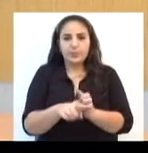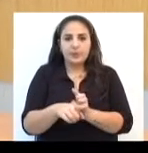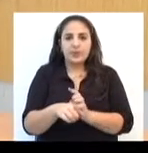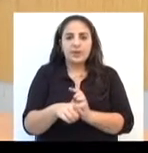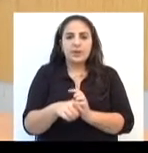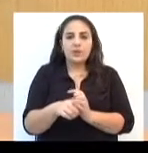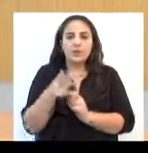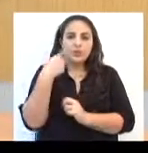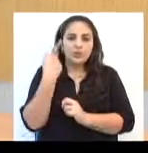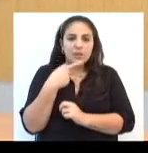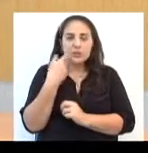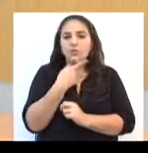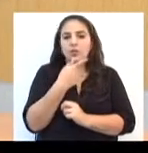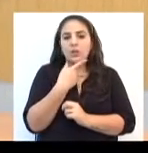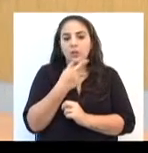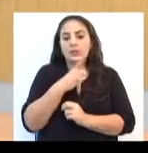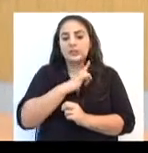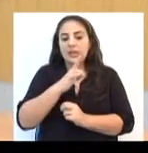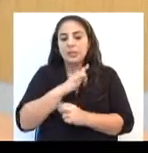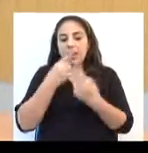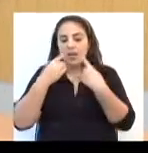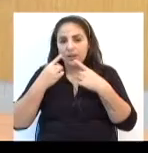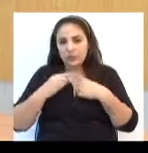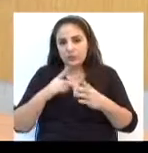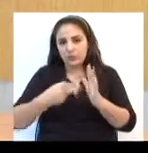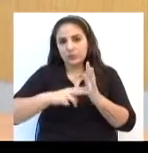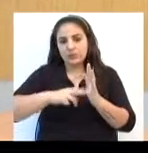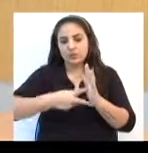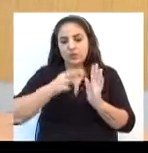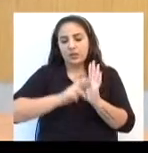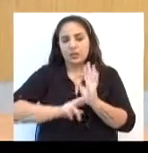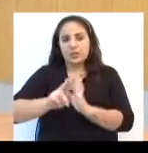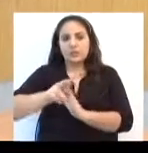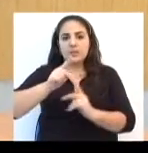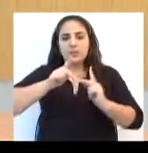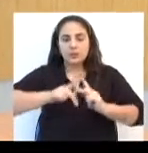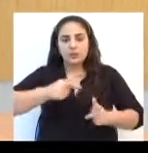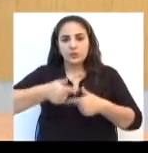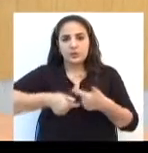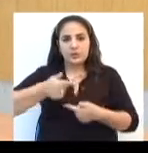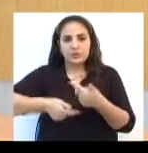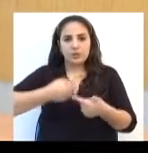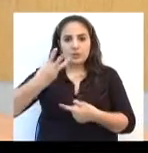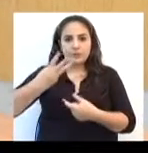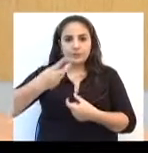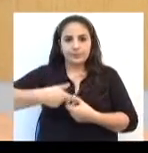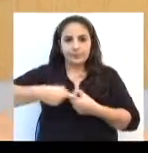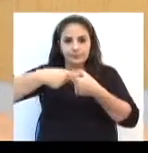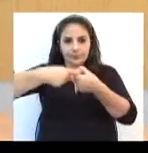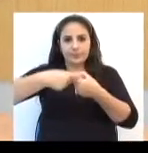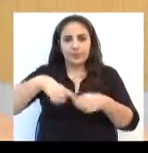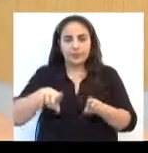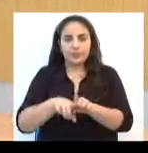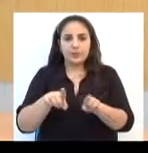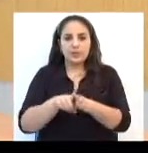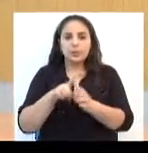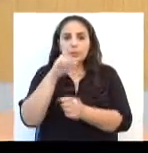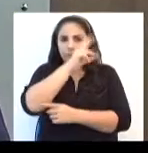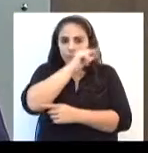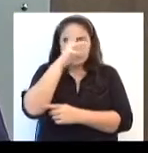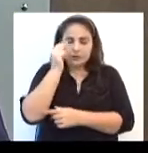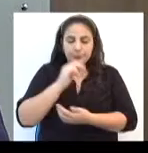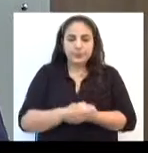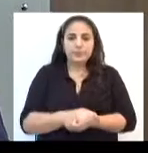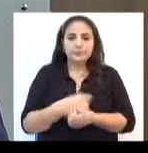O parlamentar recebeu uma denúncia do sindicato que representa os trabalhadores terceirizados do município.